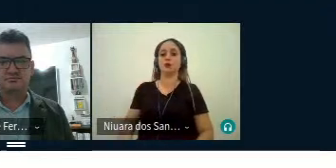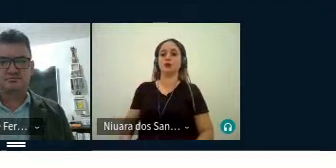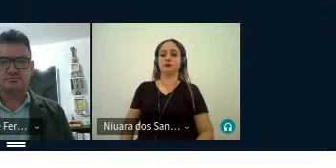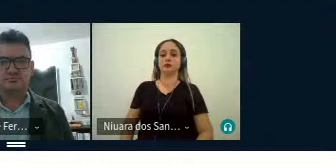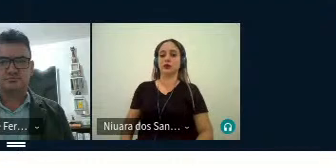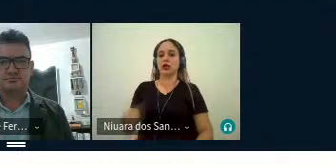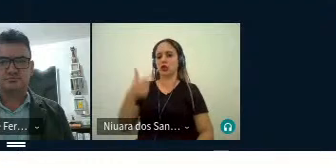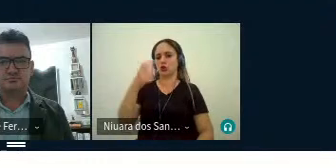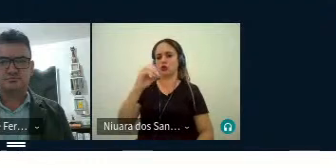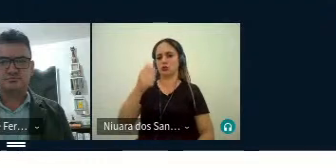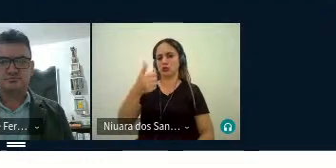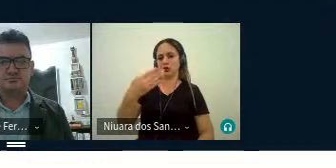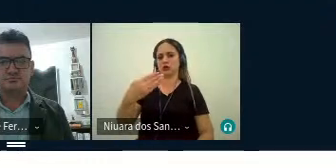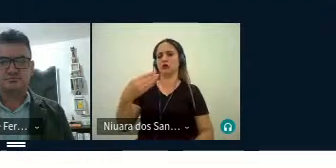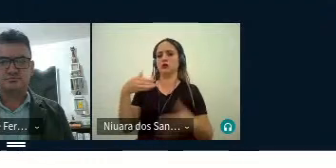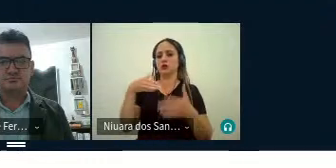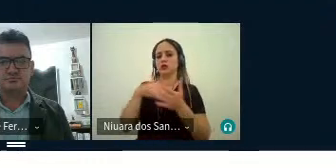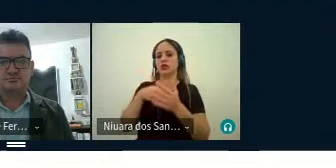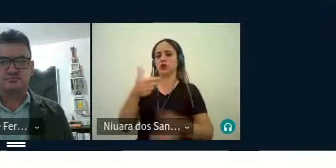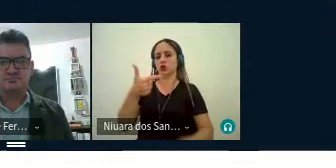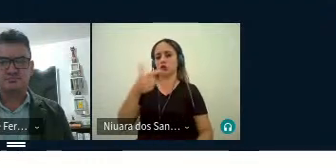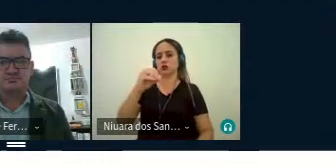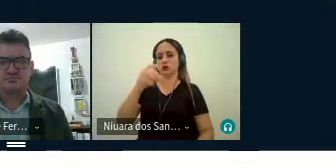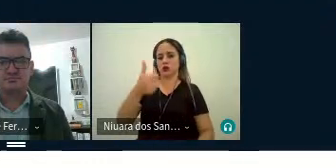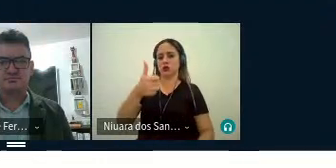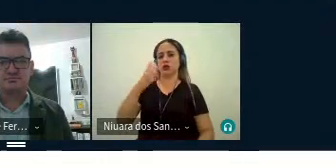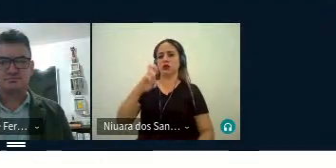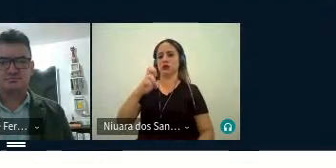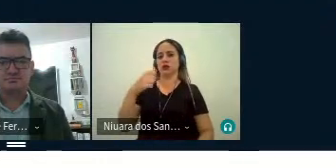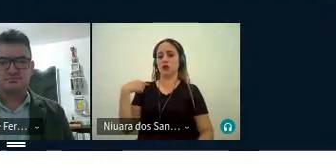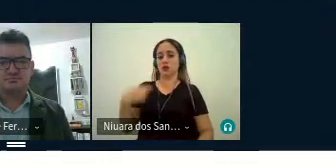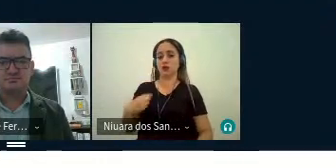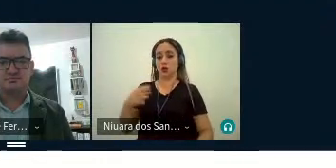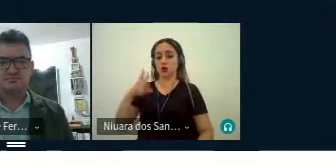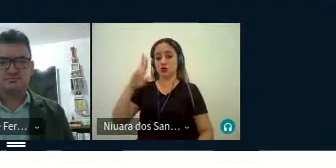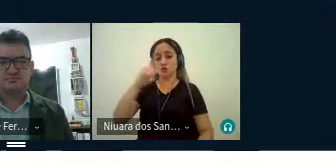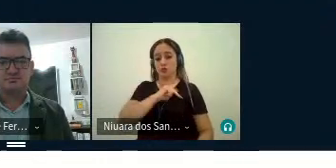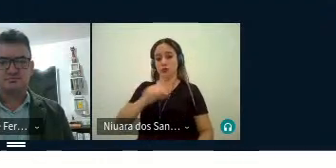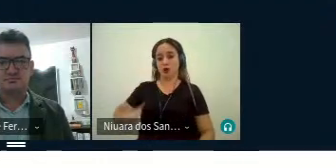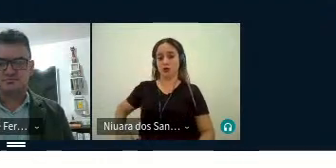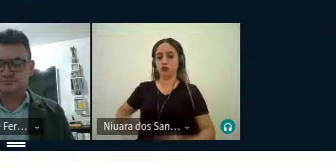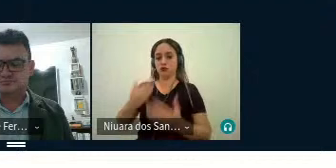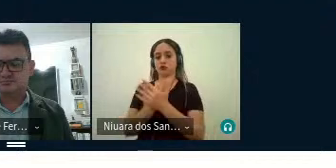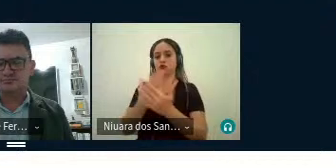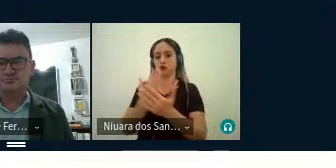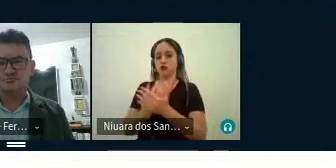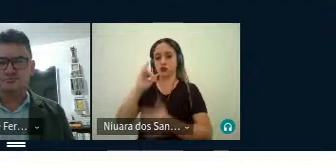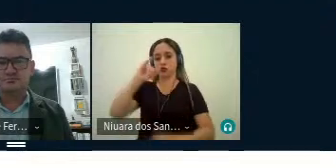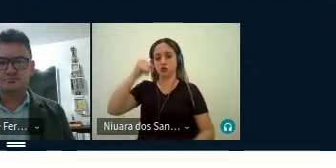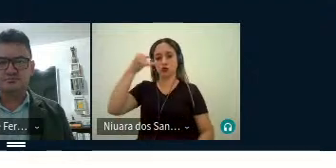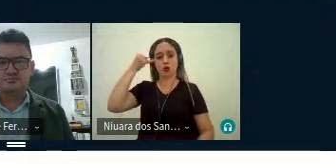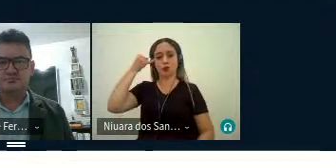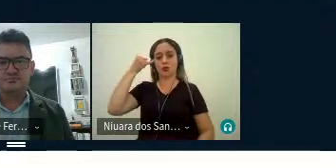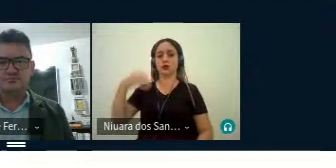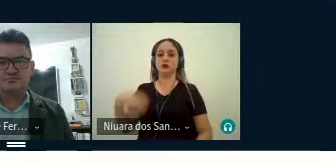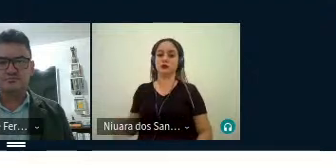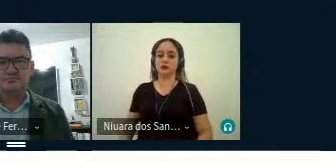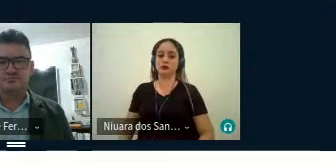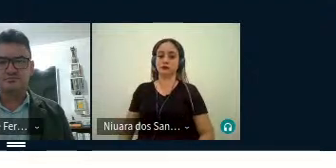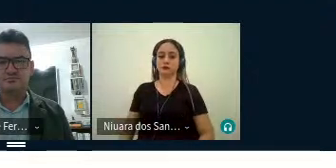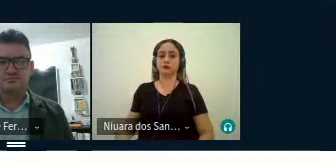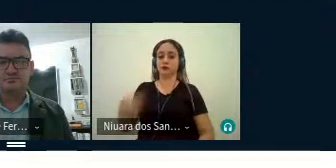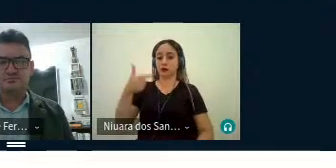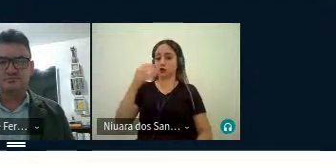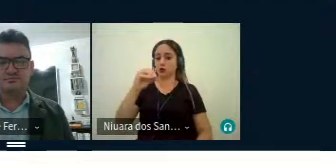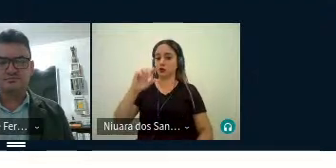entre 2014 e 2015, e presidiu a Associação Brasileira de Estudos Japoneses, a BED, de 2014 a 2016.